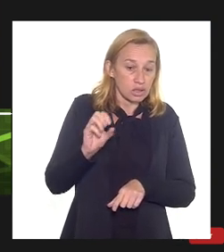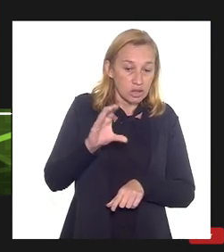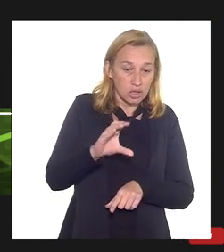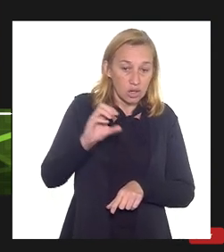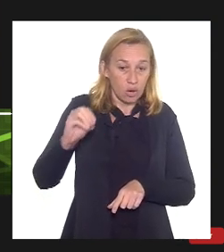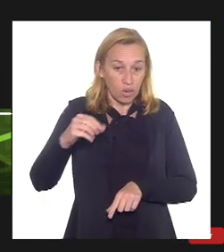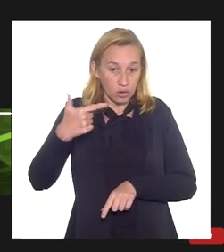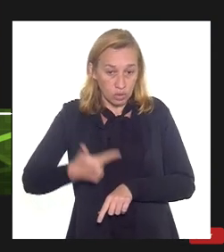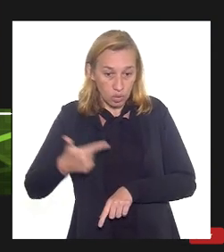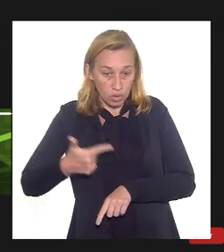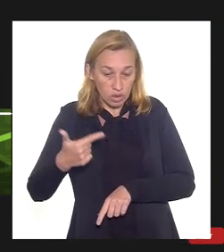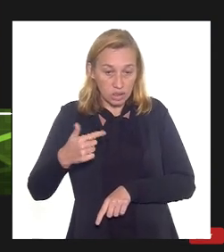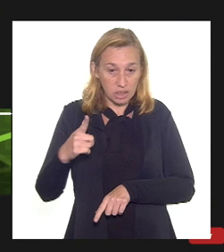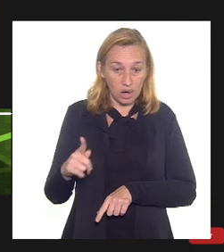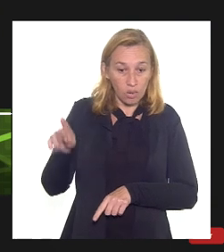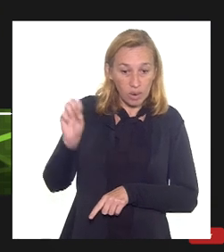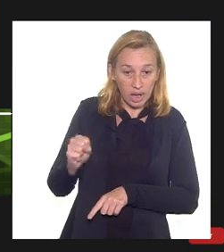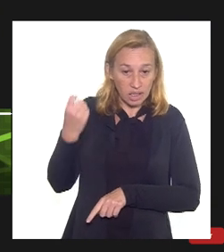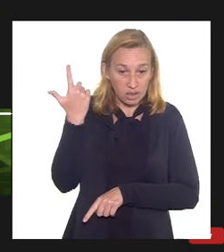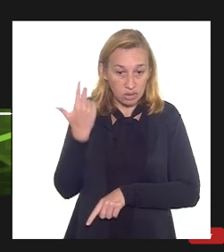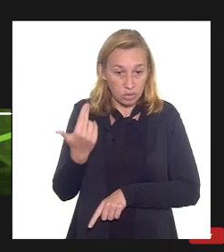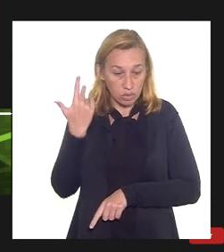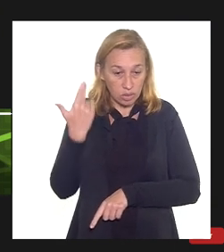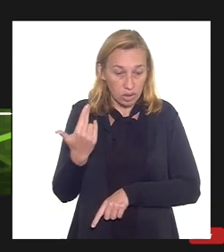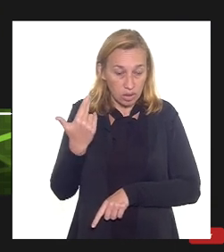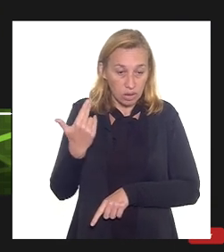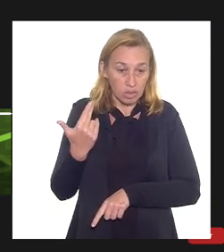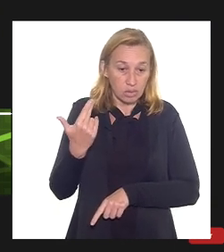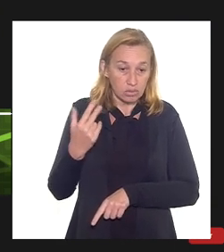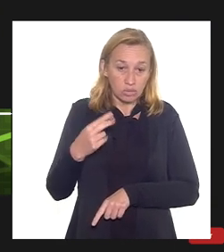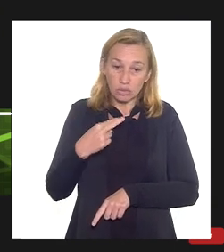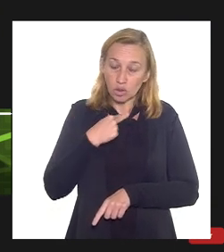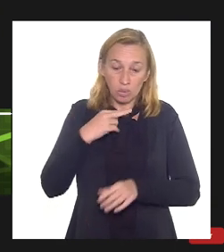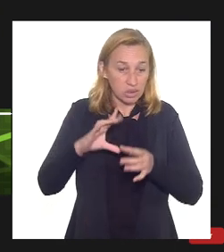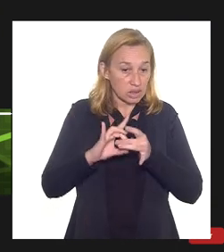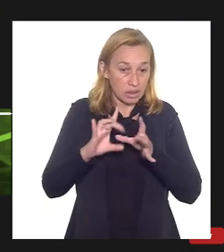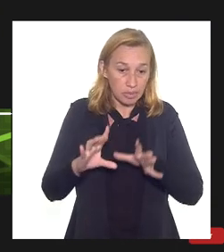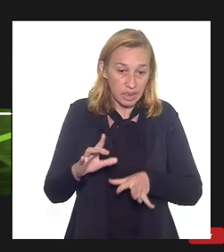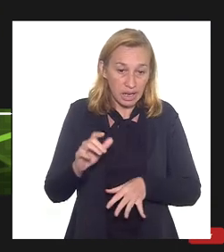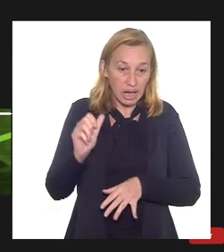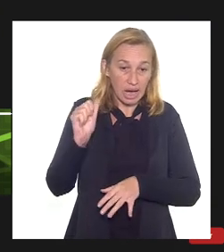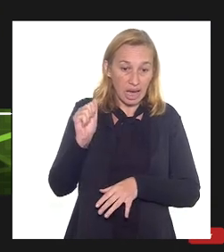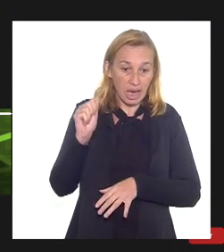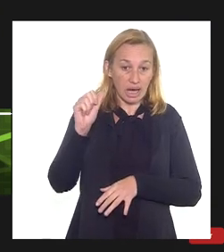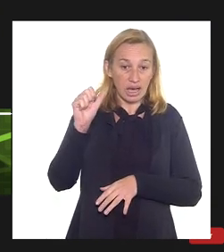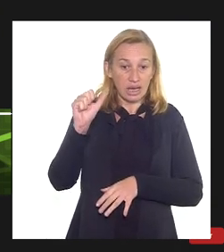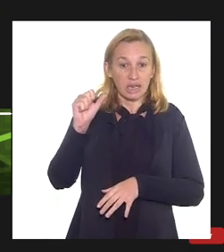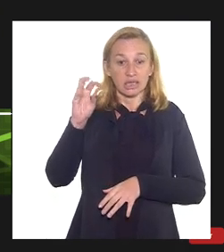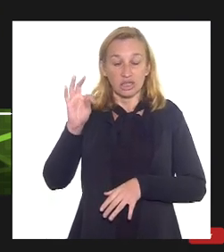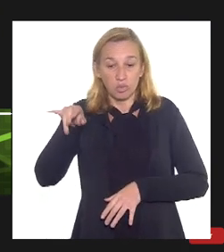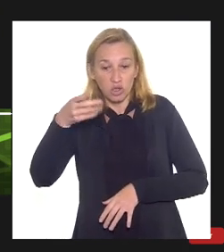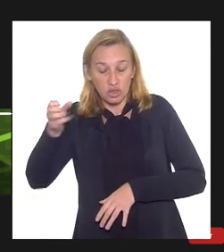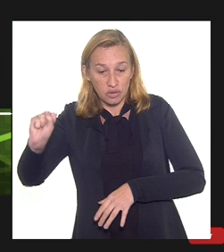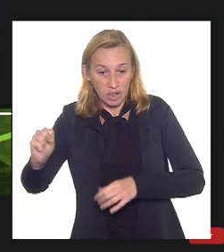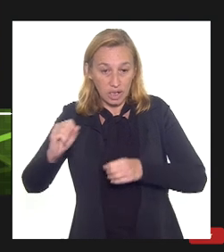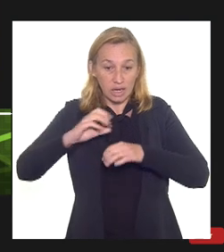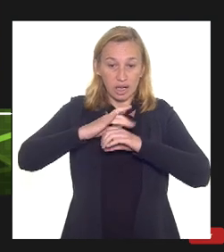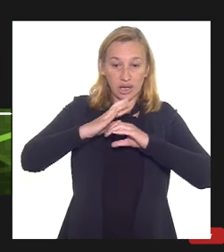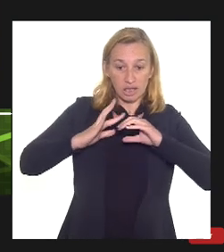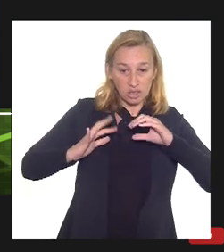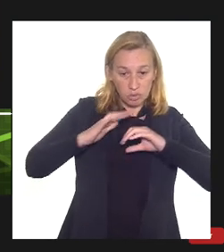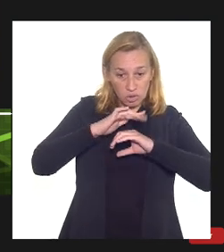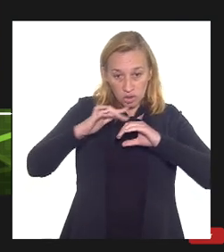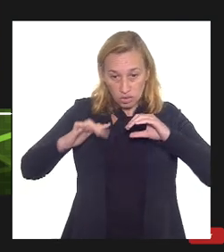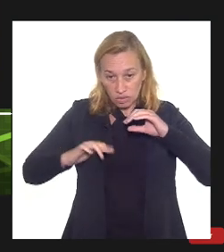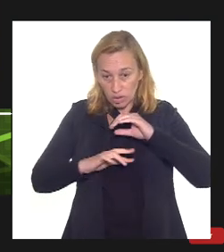esse gás naturalmente não pode ser liberado da atmosfera e aí com perspectiva futura naturalmente descoberta de